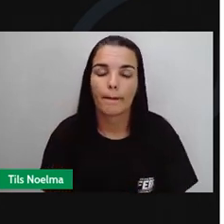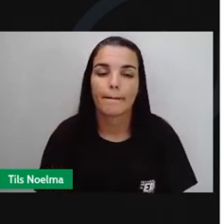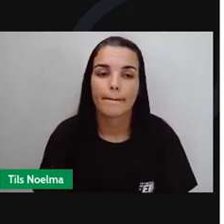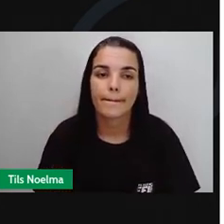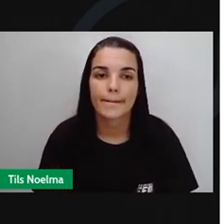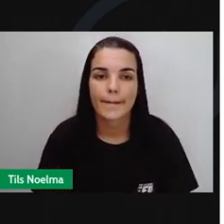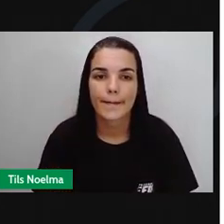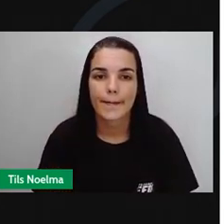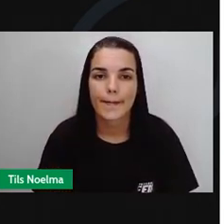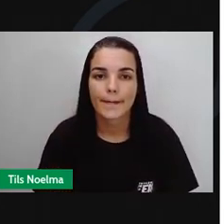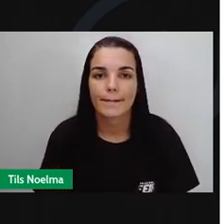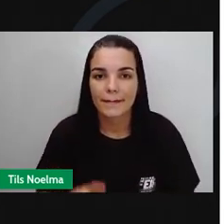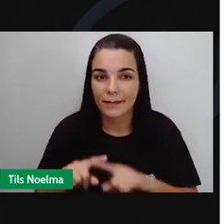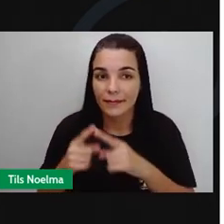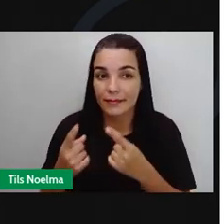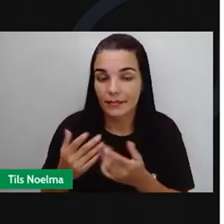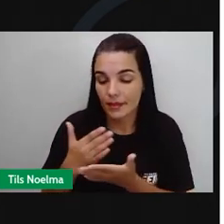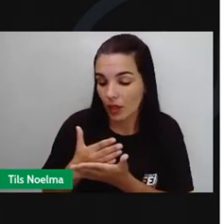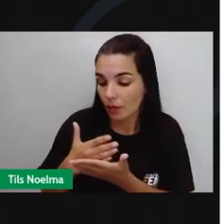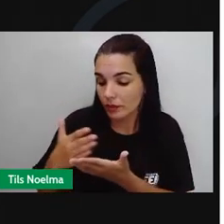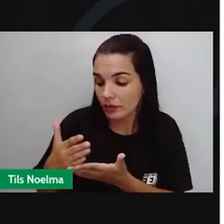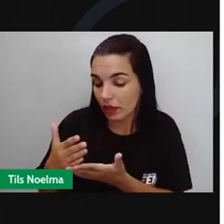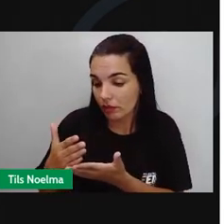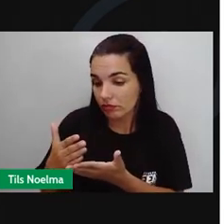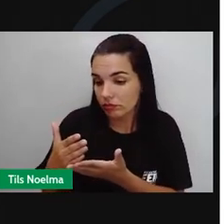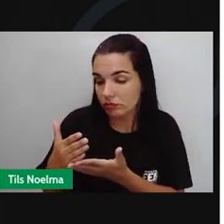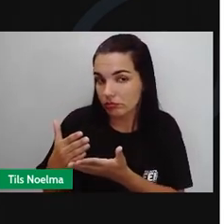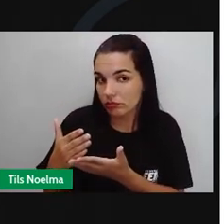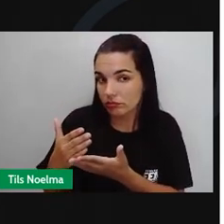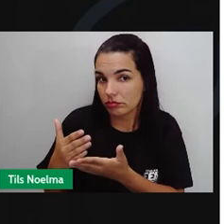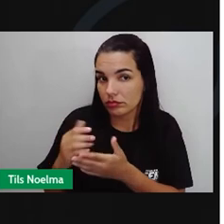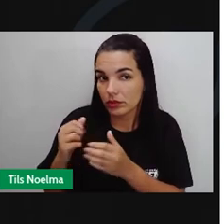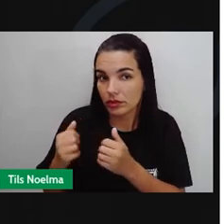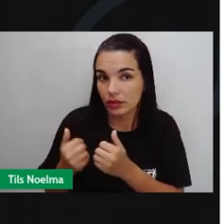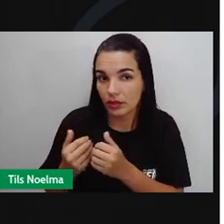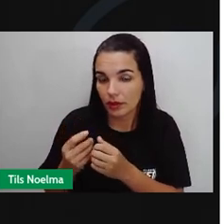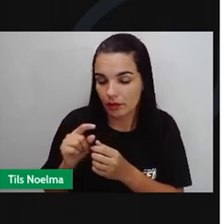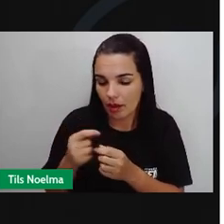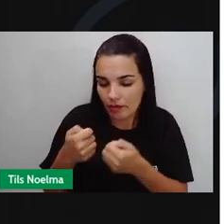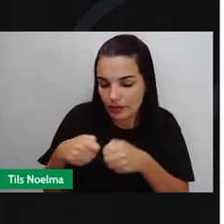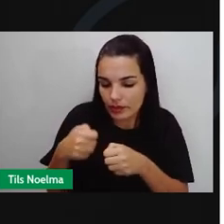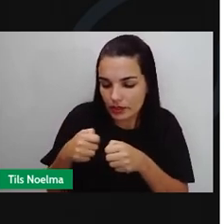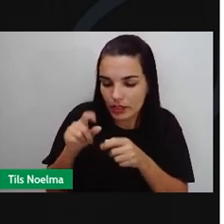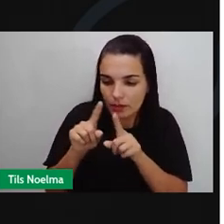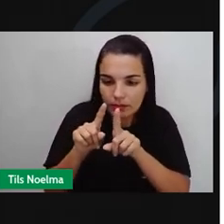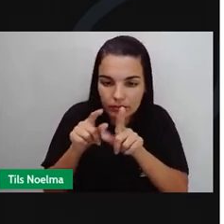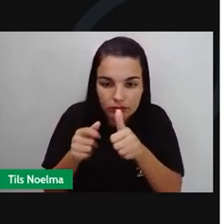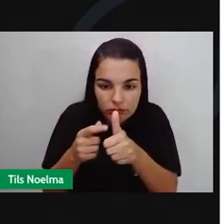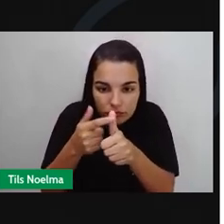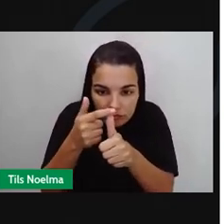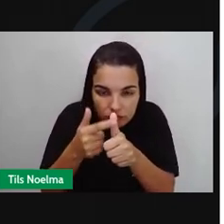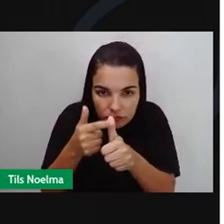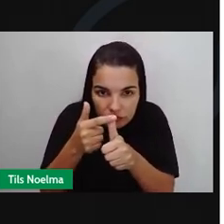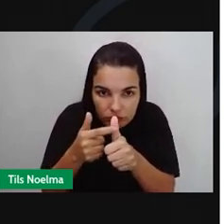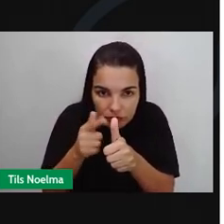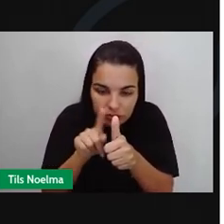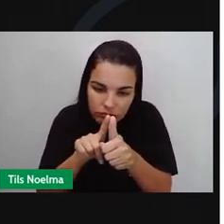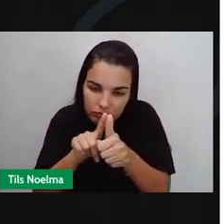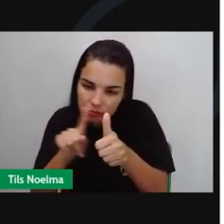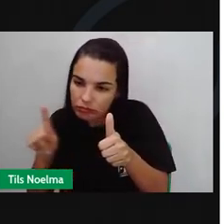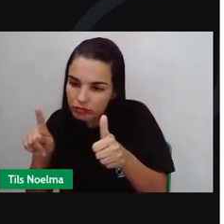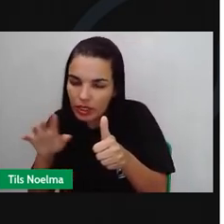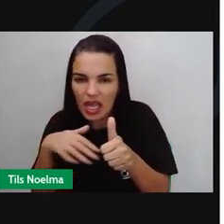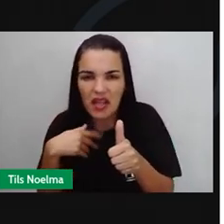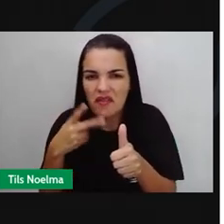começar a fazer o início. Deixando um parágrafo. Letra maiúscula. Eu não vou escrever era uma